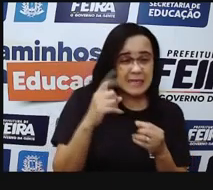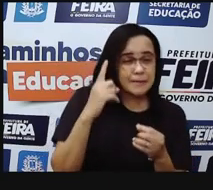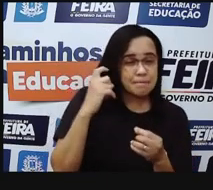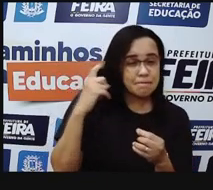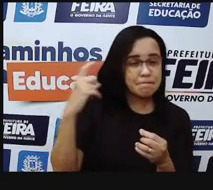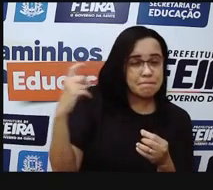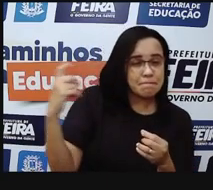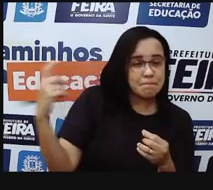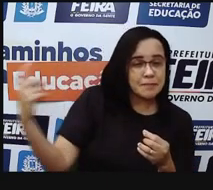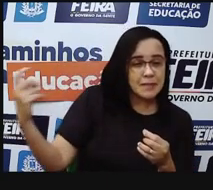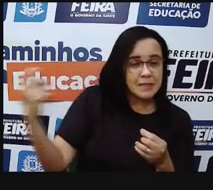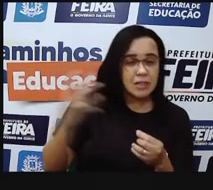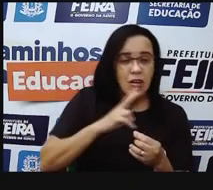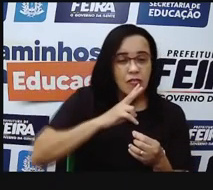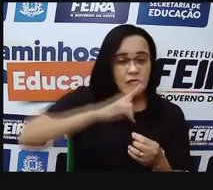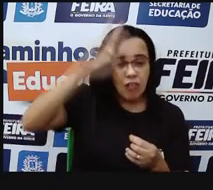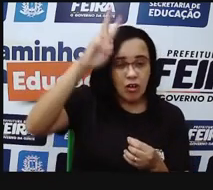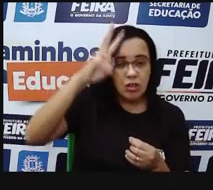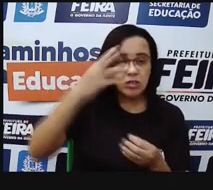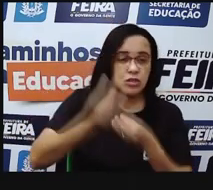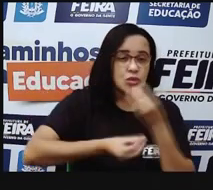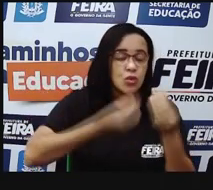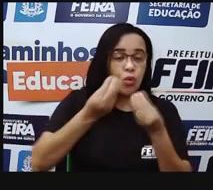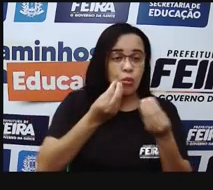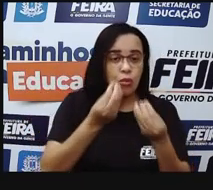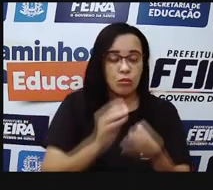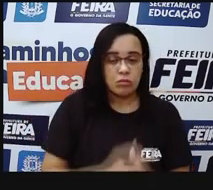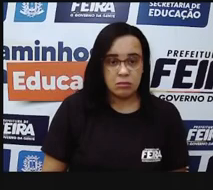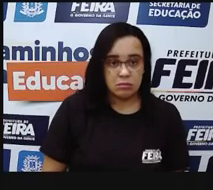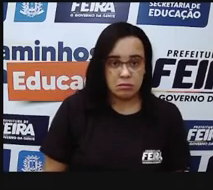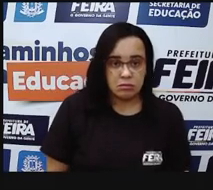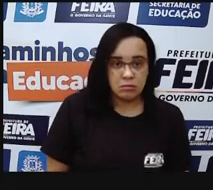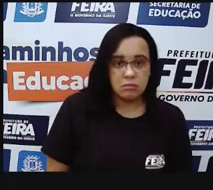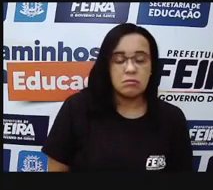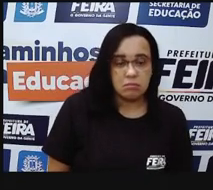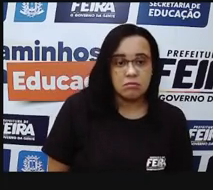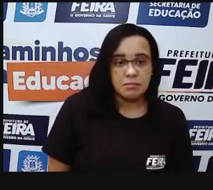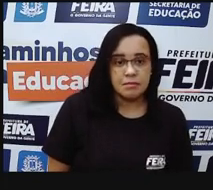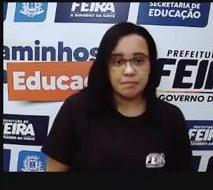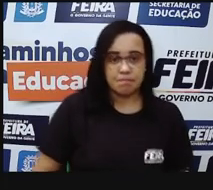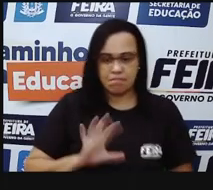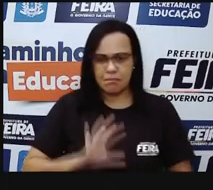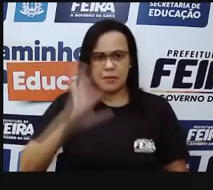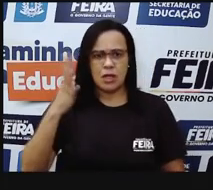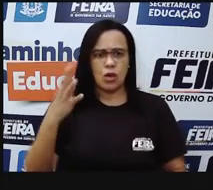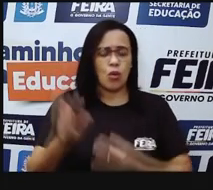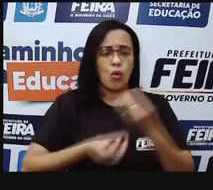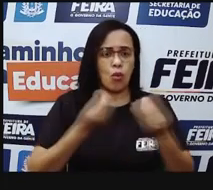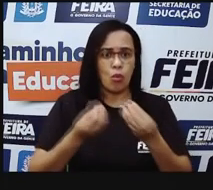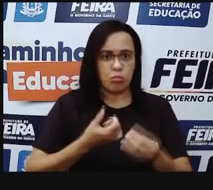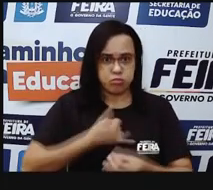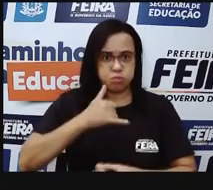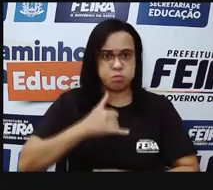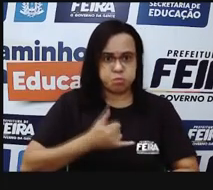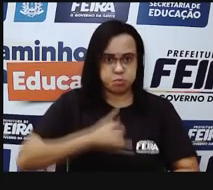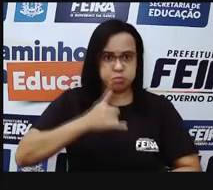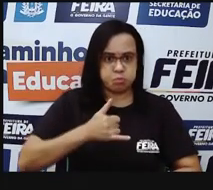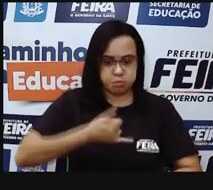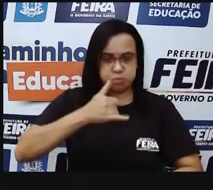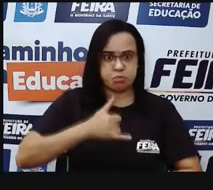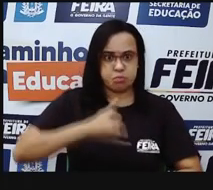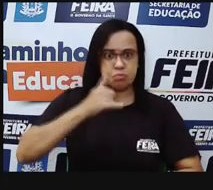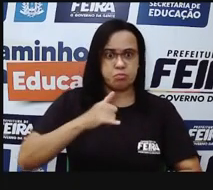seria emitido, né? No ar, e aí, o que acontece? Essas vibrações sonoras, elas vão